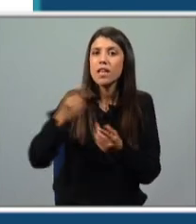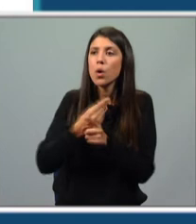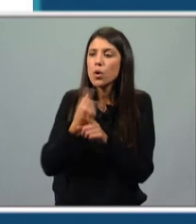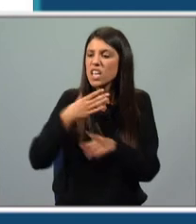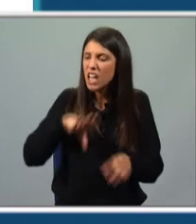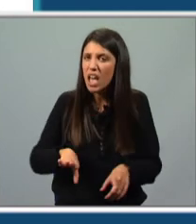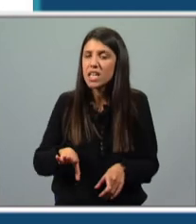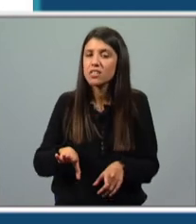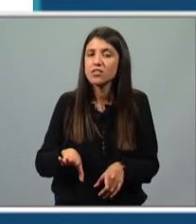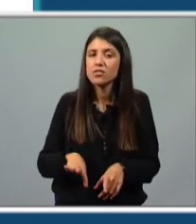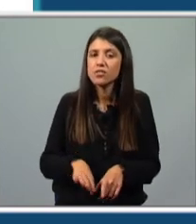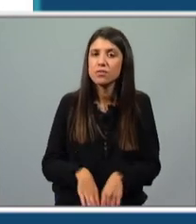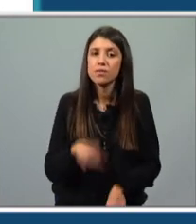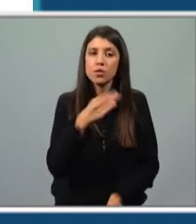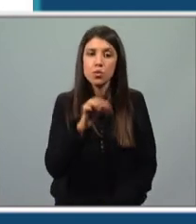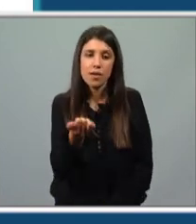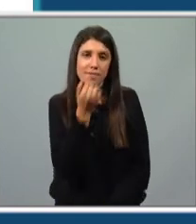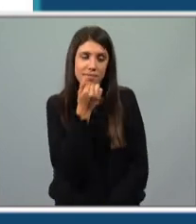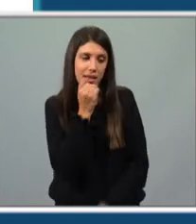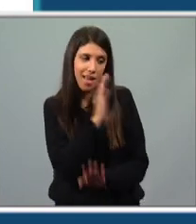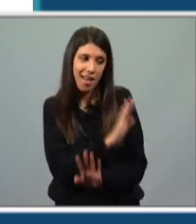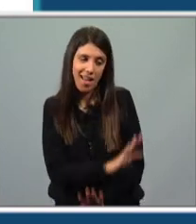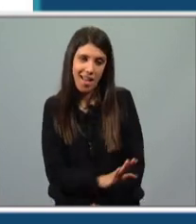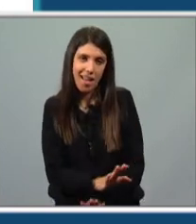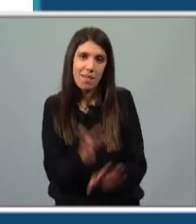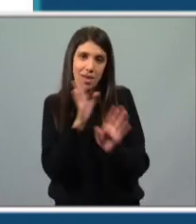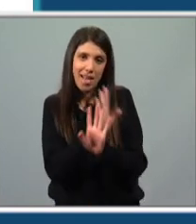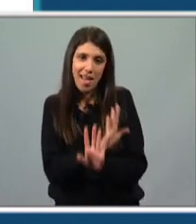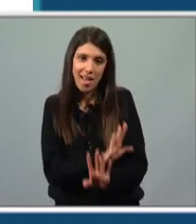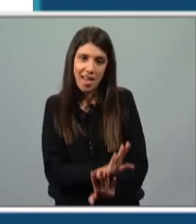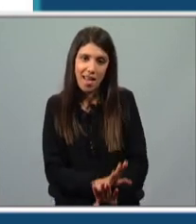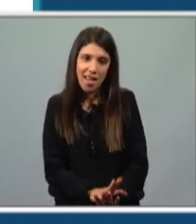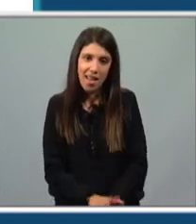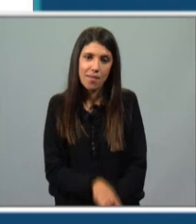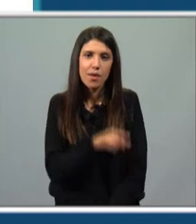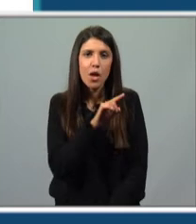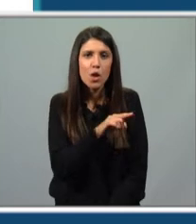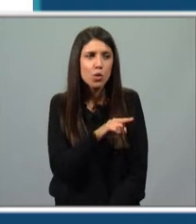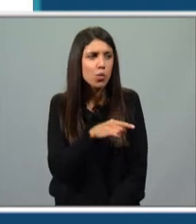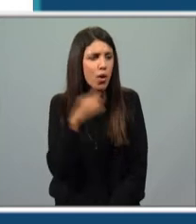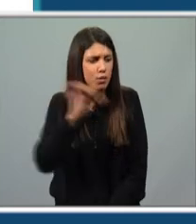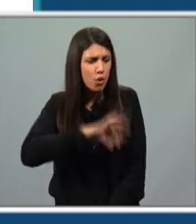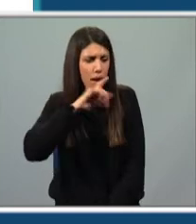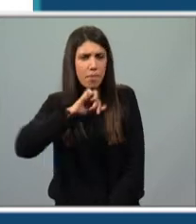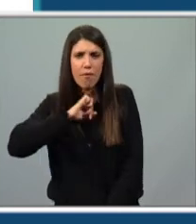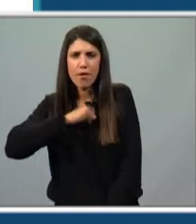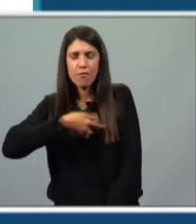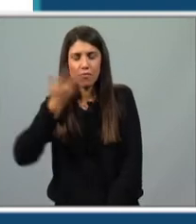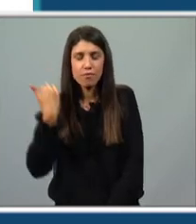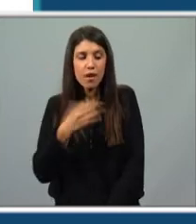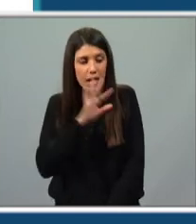queres. também... João rindo, calma, calma, tu ainda és pior do que a minha mãe,